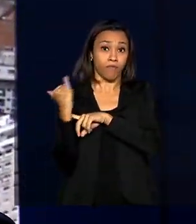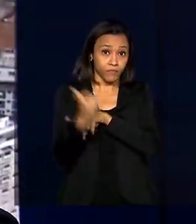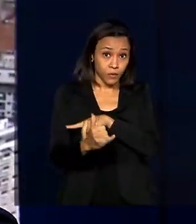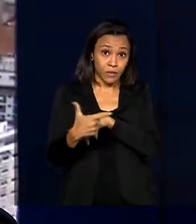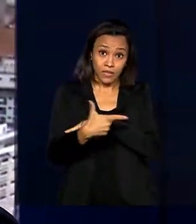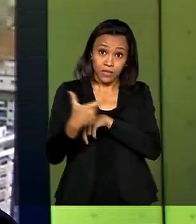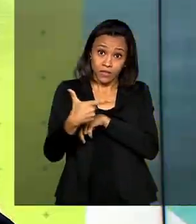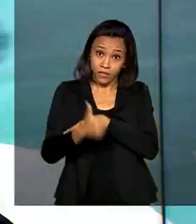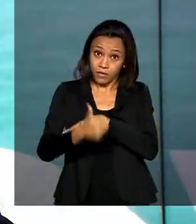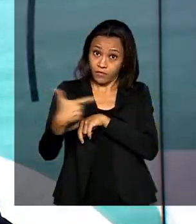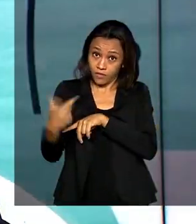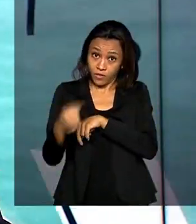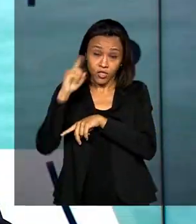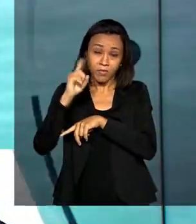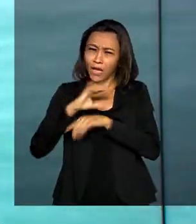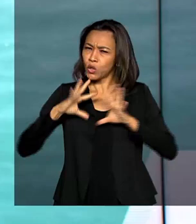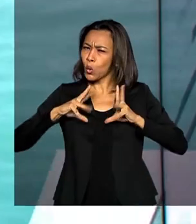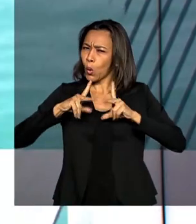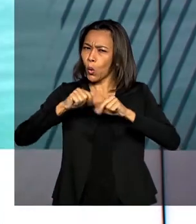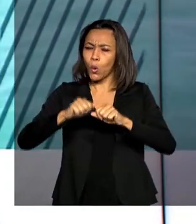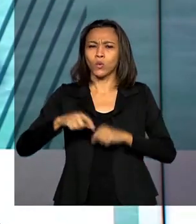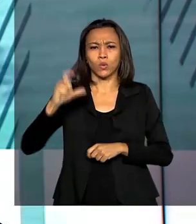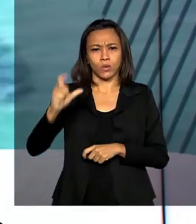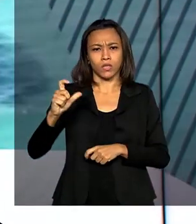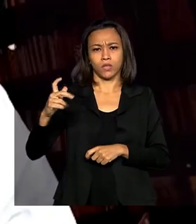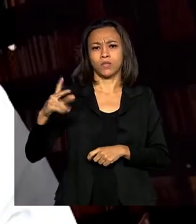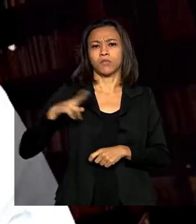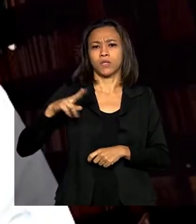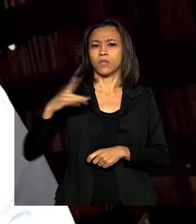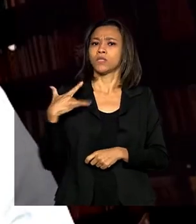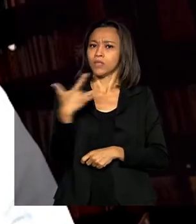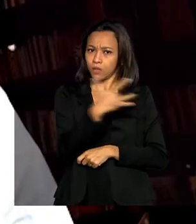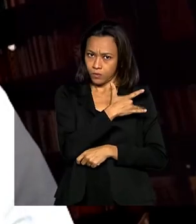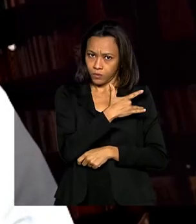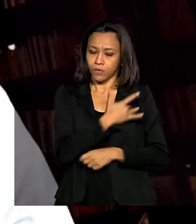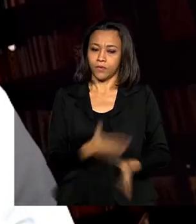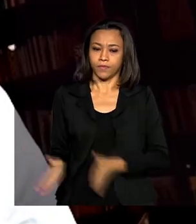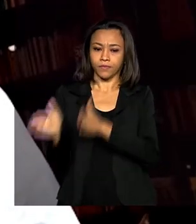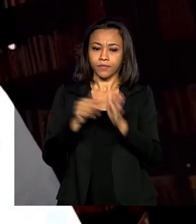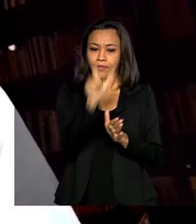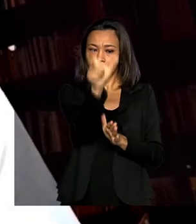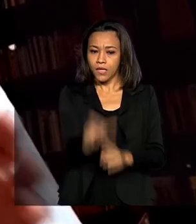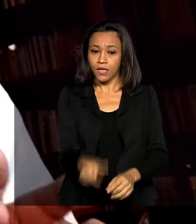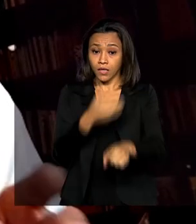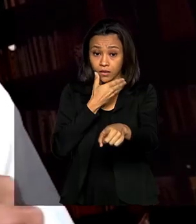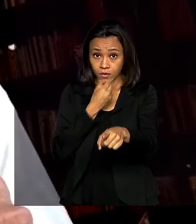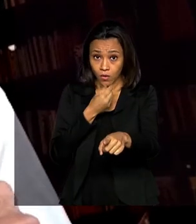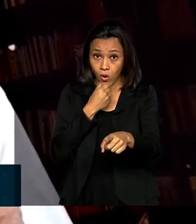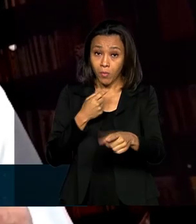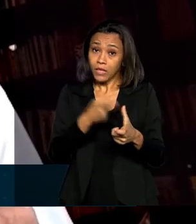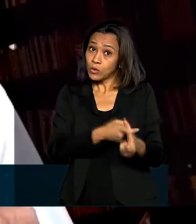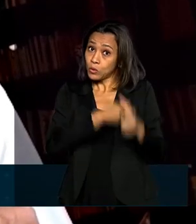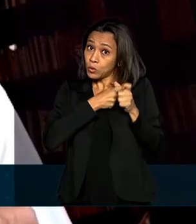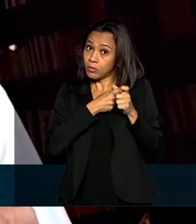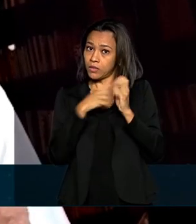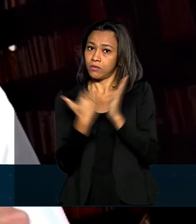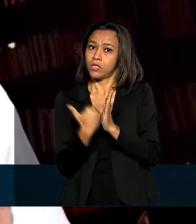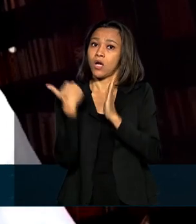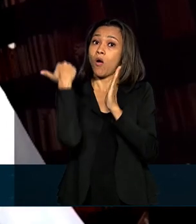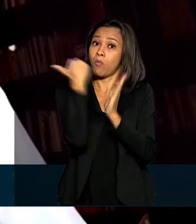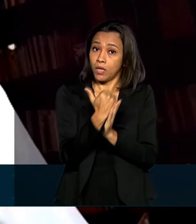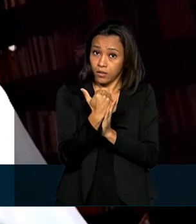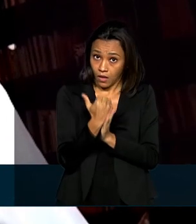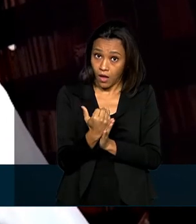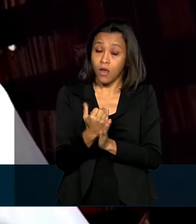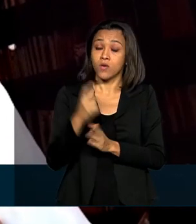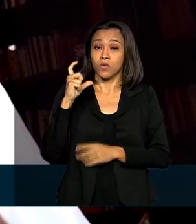dezembro para todos os tipos de planos de saúde. Para João Batista, a suspensão do reajuste dos preços dos planos de